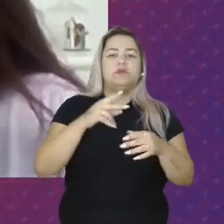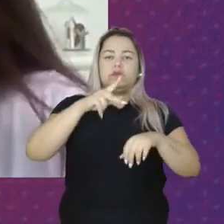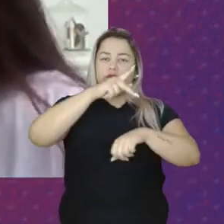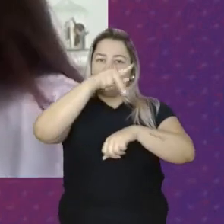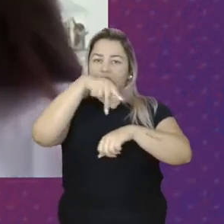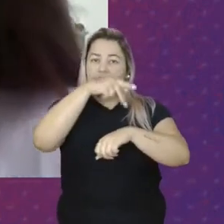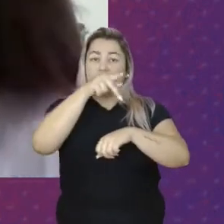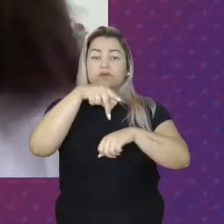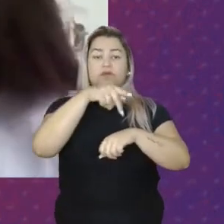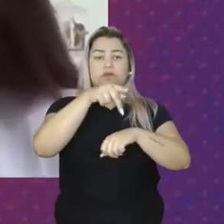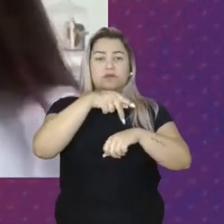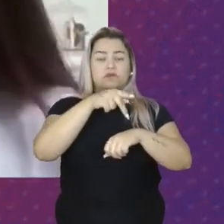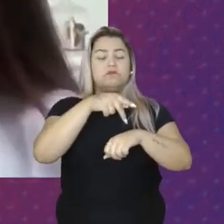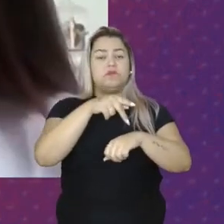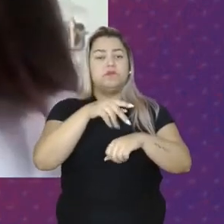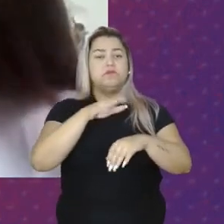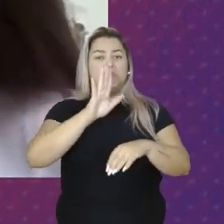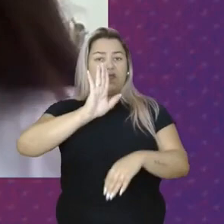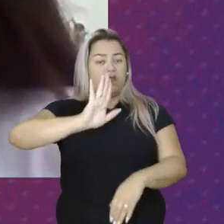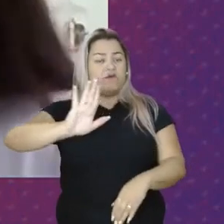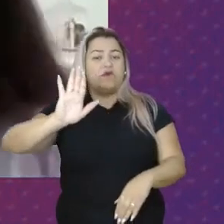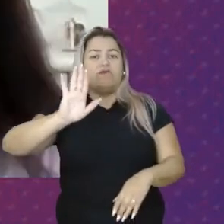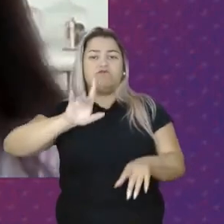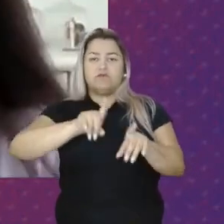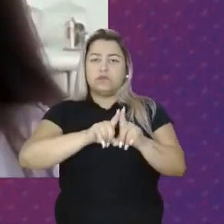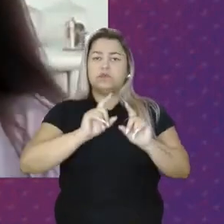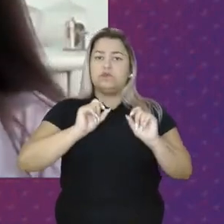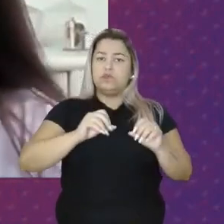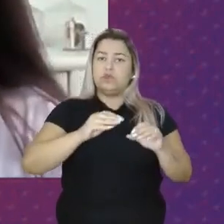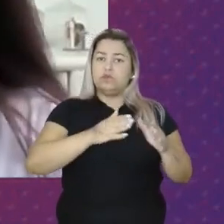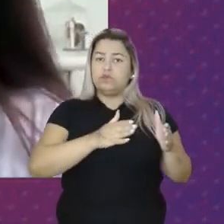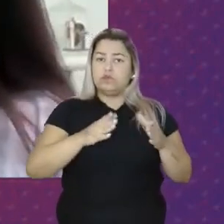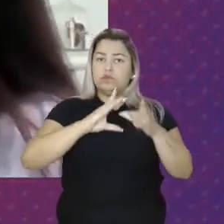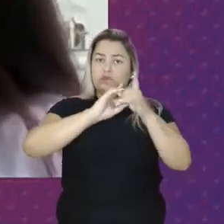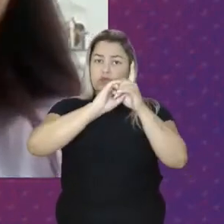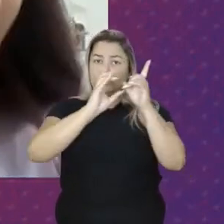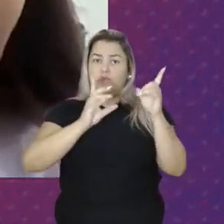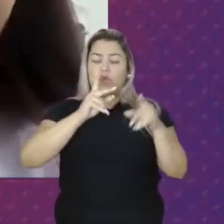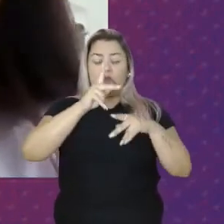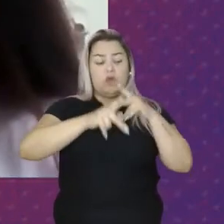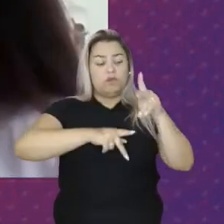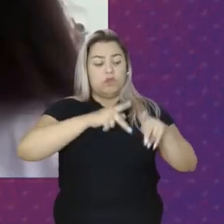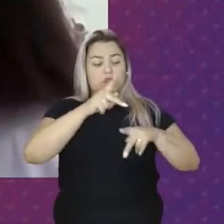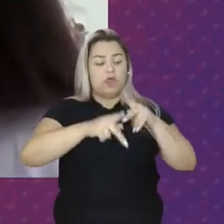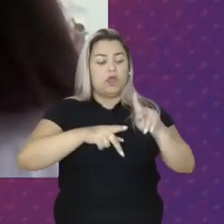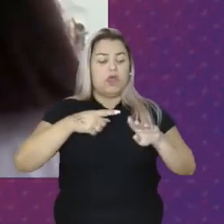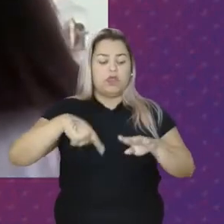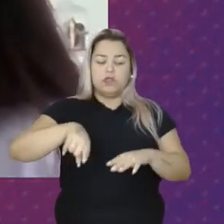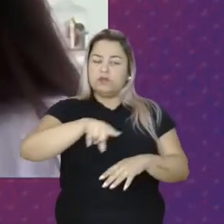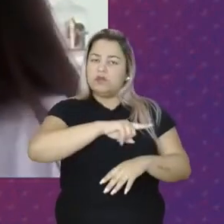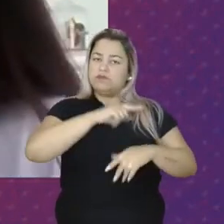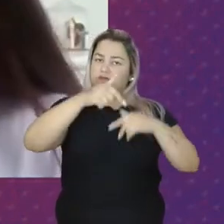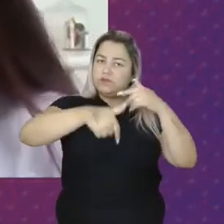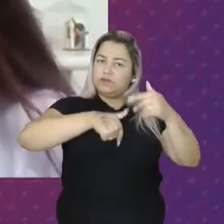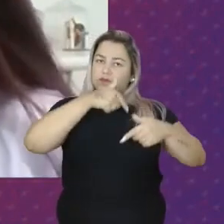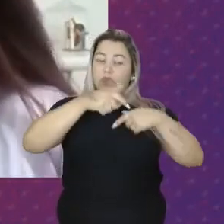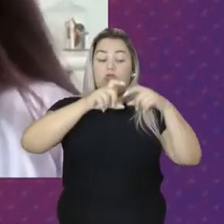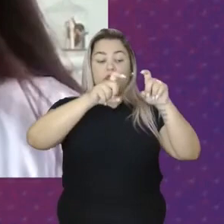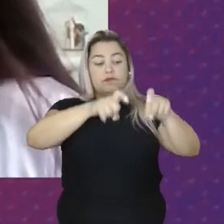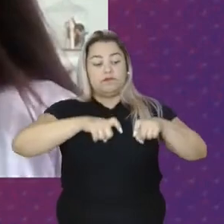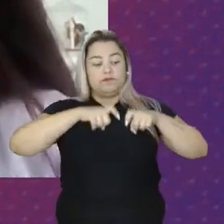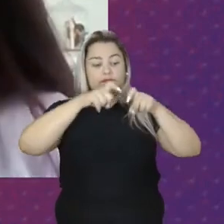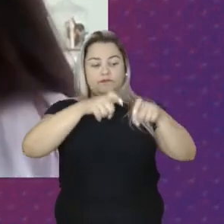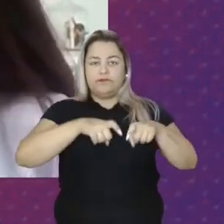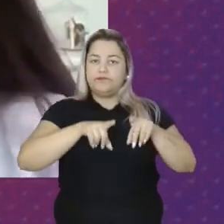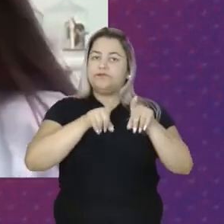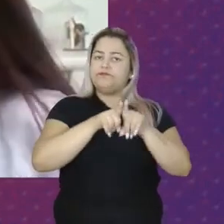posicionarmos A favor De um projeto Democrático Popular E nós Trabalhadoras Rurais Nesse processo